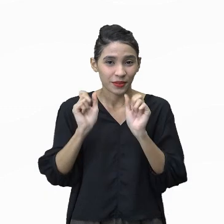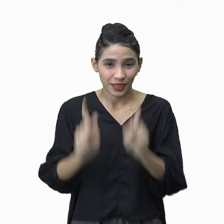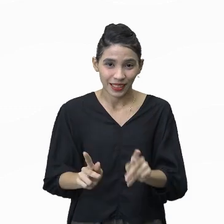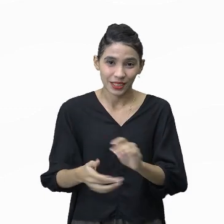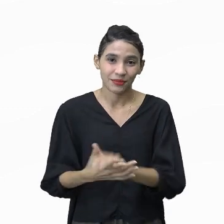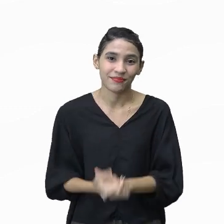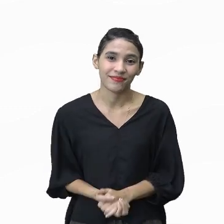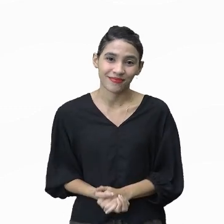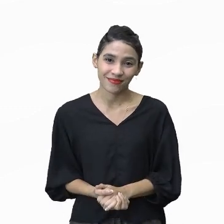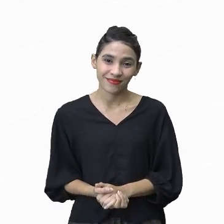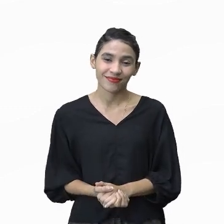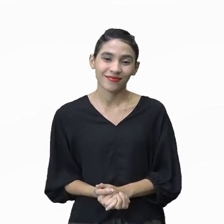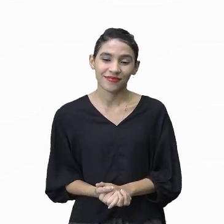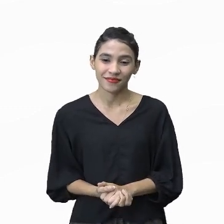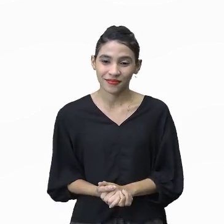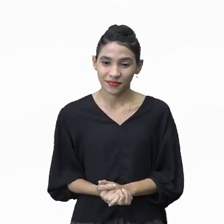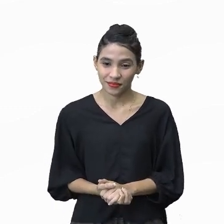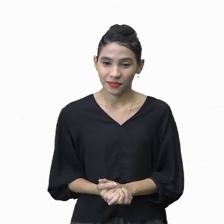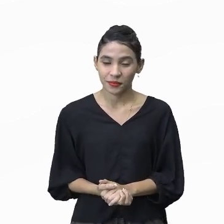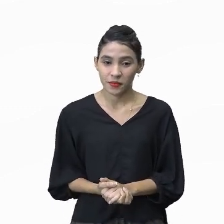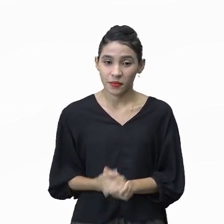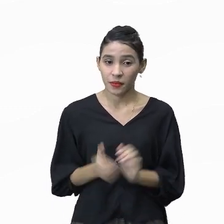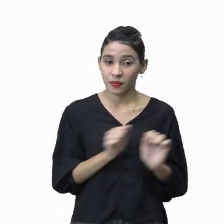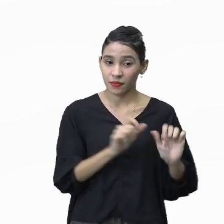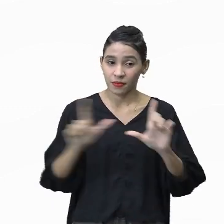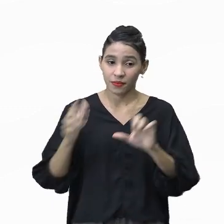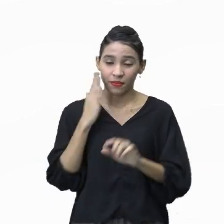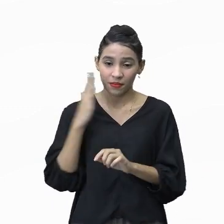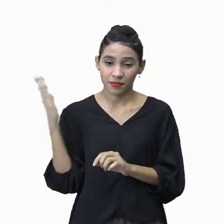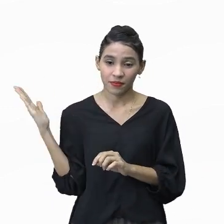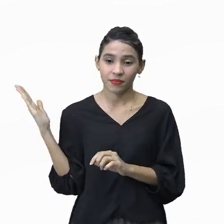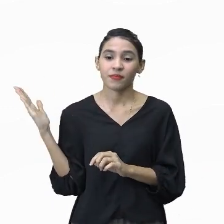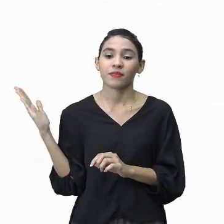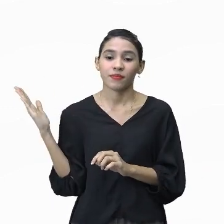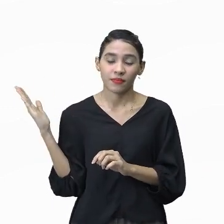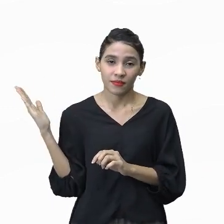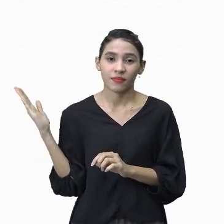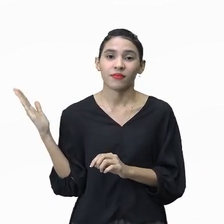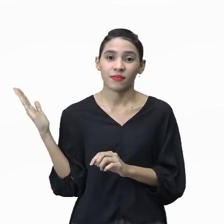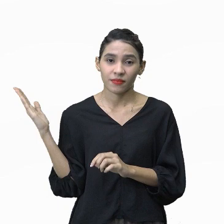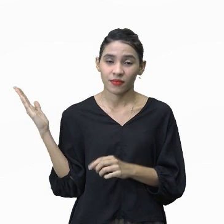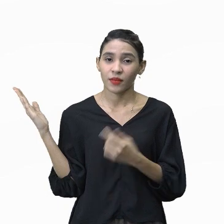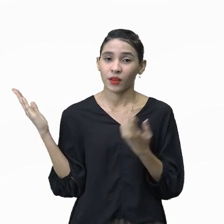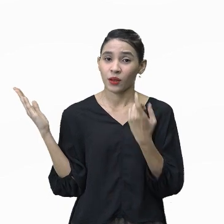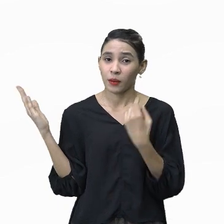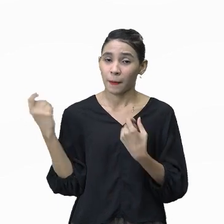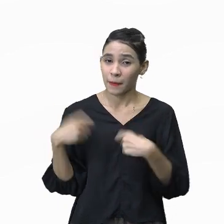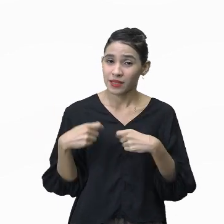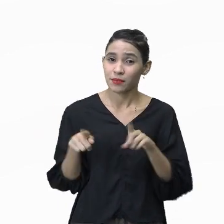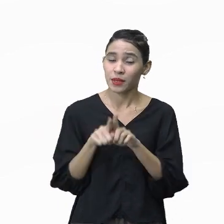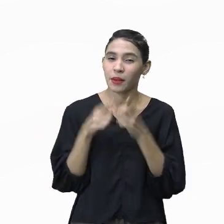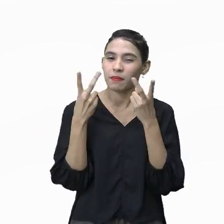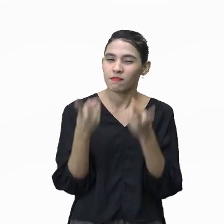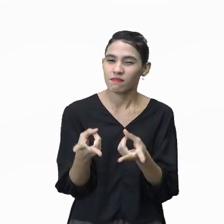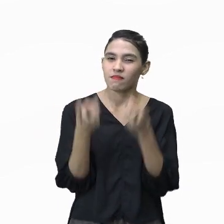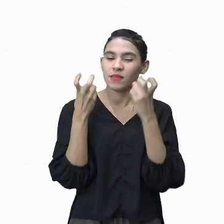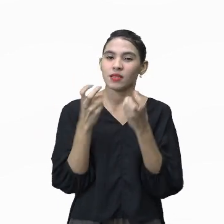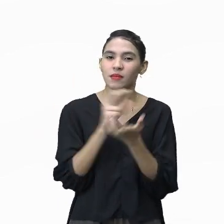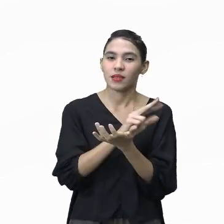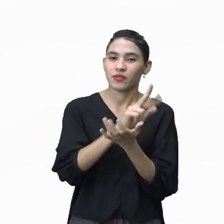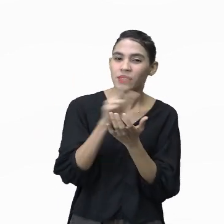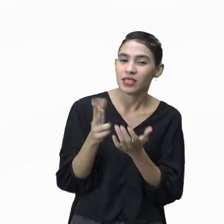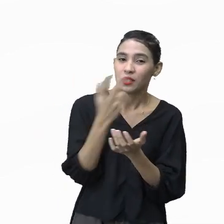bom? e pra isso a próxima cartela mostra pra gente nós precisamos perceber essa diversidade cultural